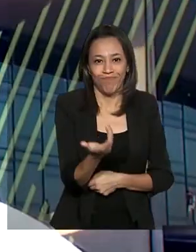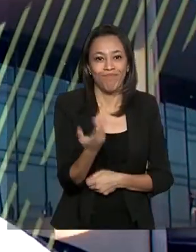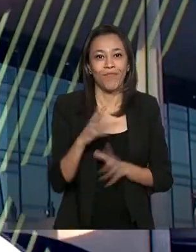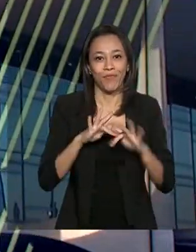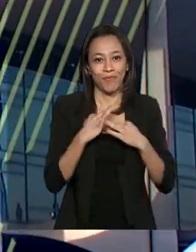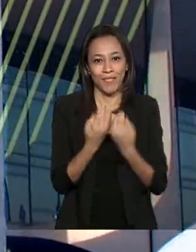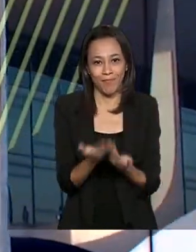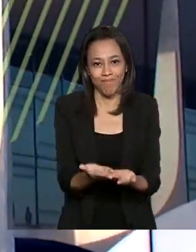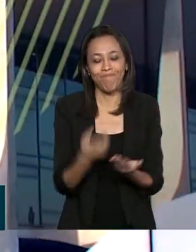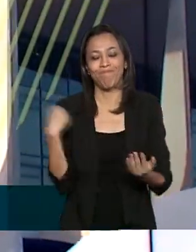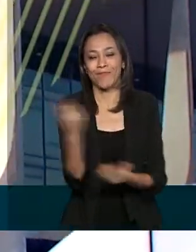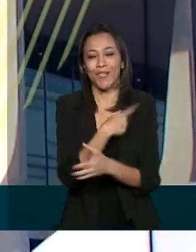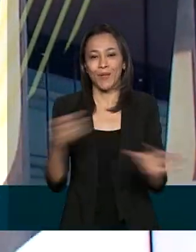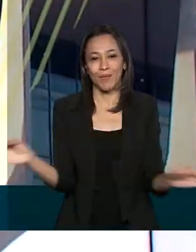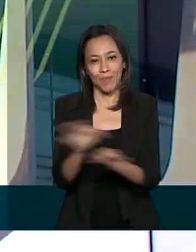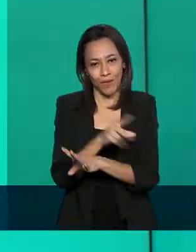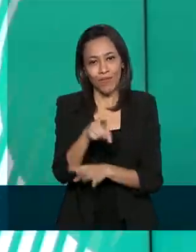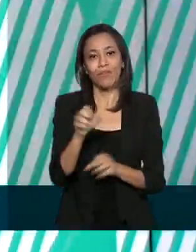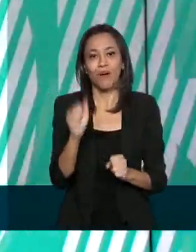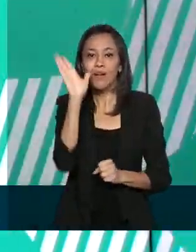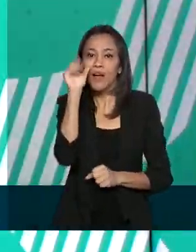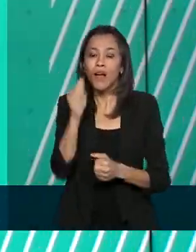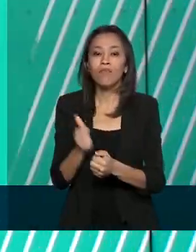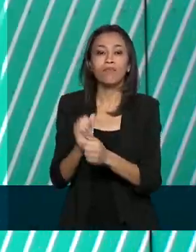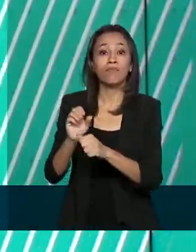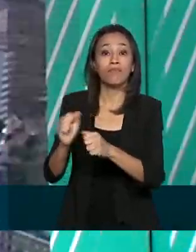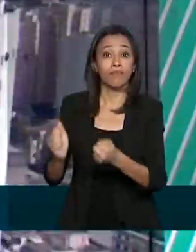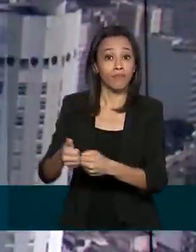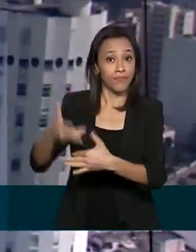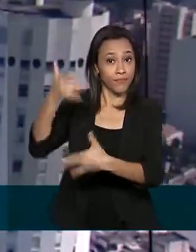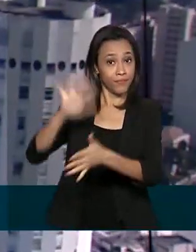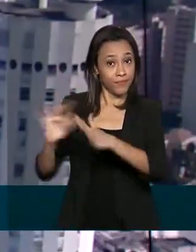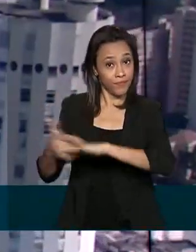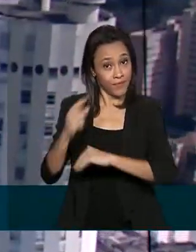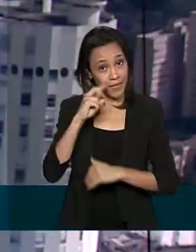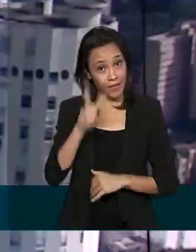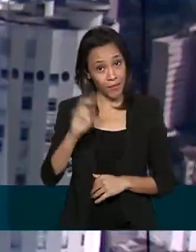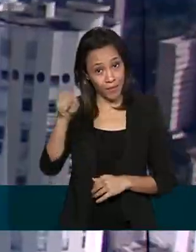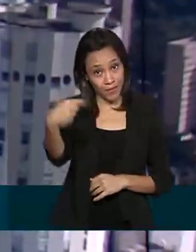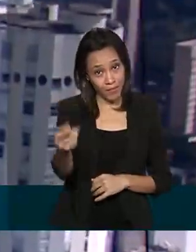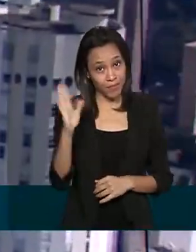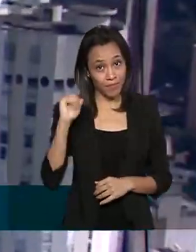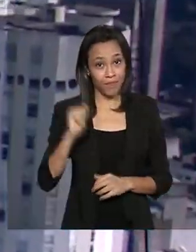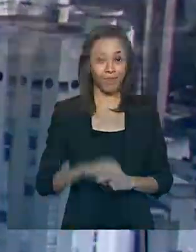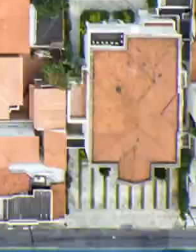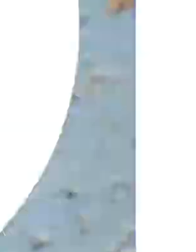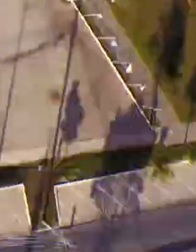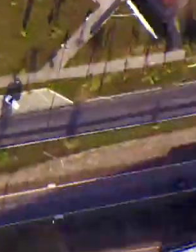A gente fica por aqui. Nos acompanhe também pelas redes sociais. Até a próxima edição. Tchau!